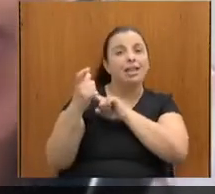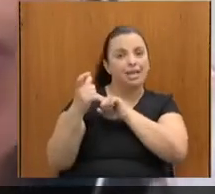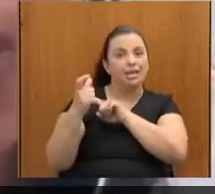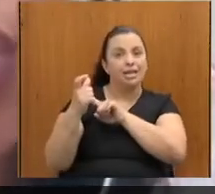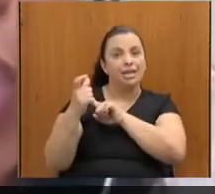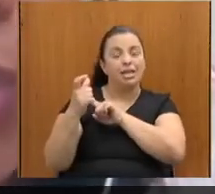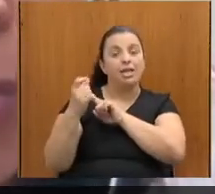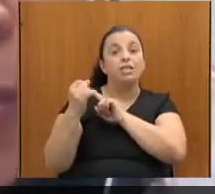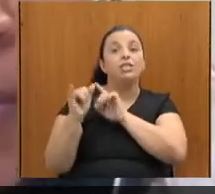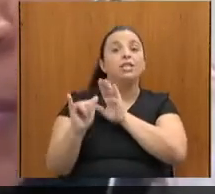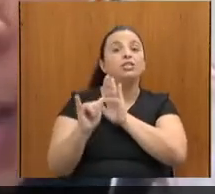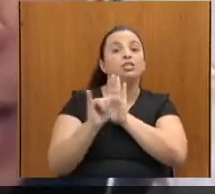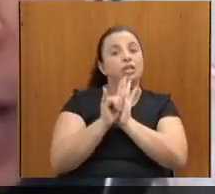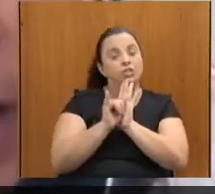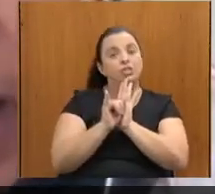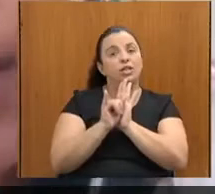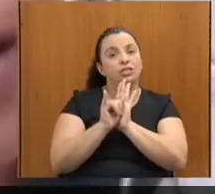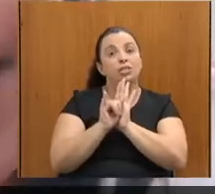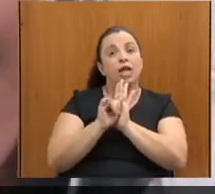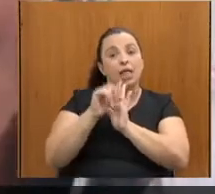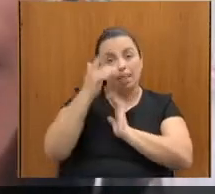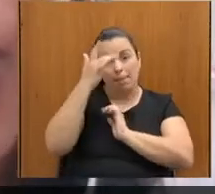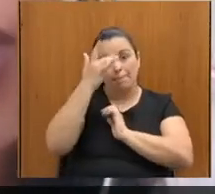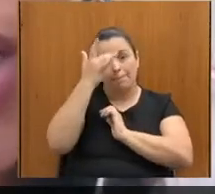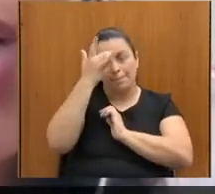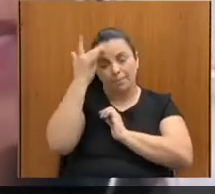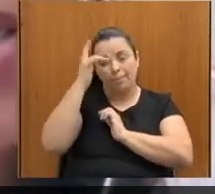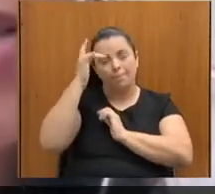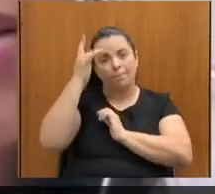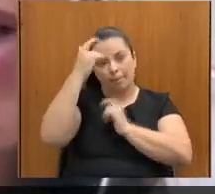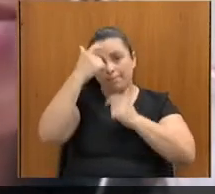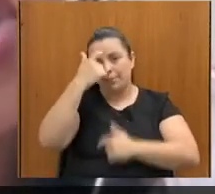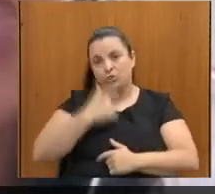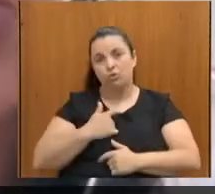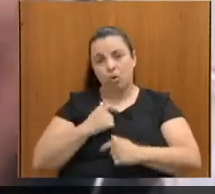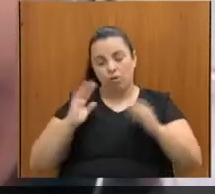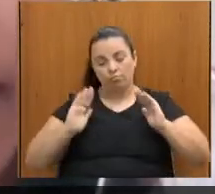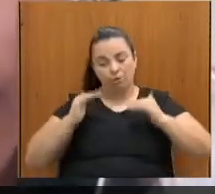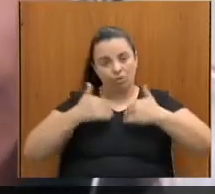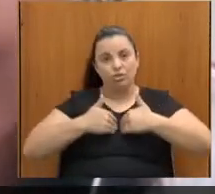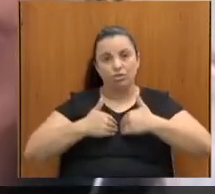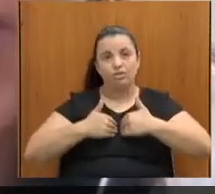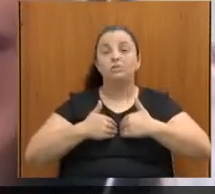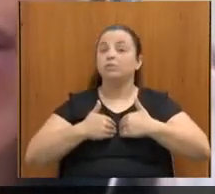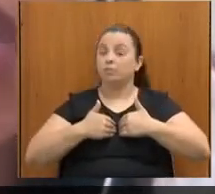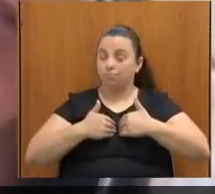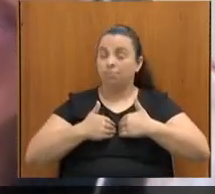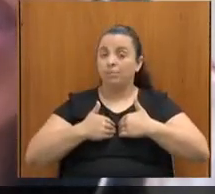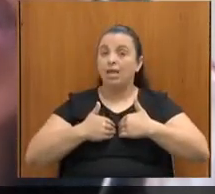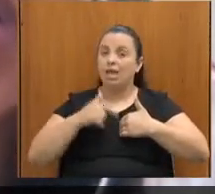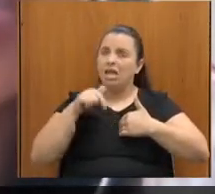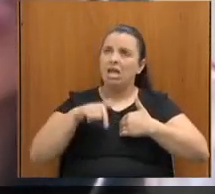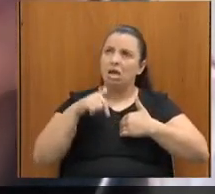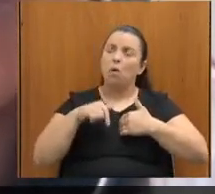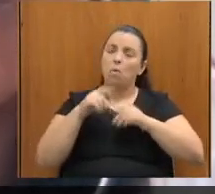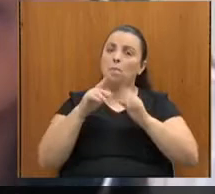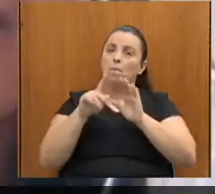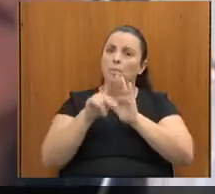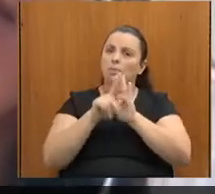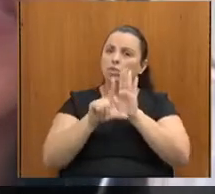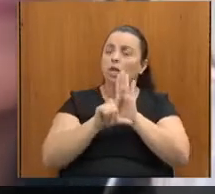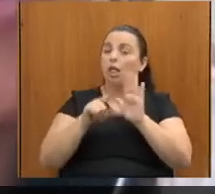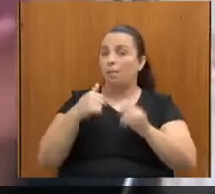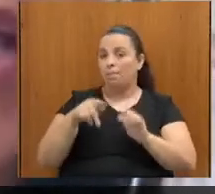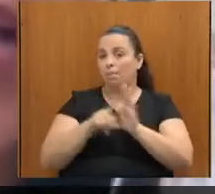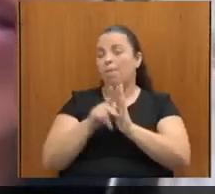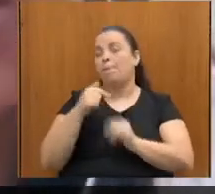pessoa com autismo. Também é um projeto de lei que eu apresentei, o projeto 9 de 2019 e a gente vai assim,